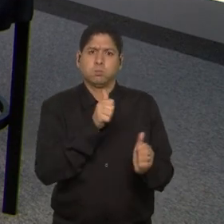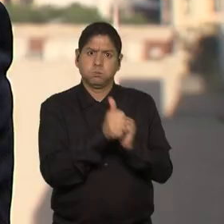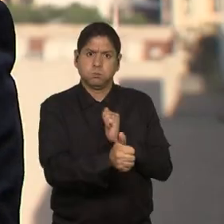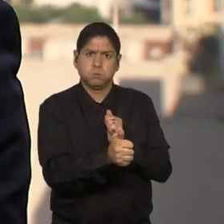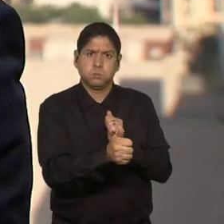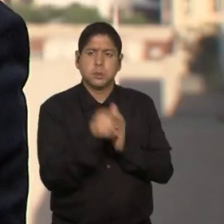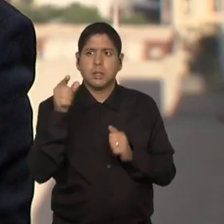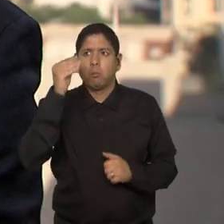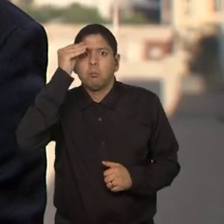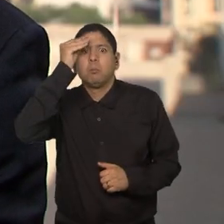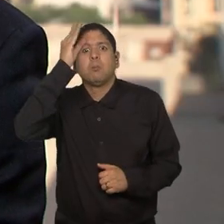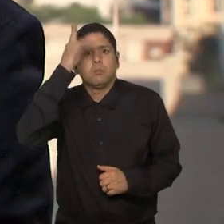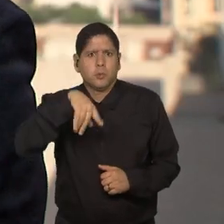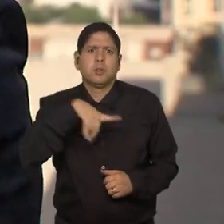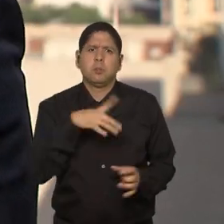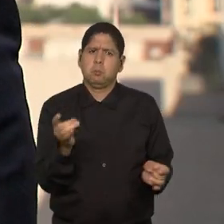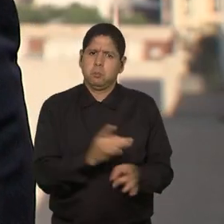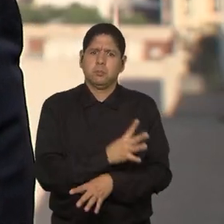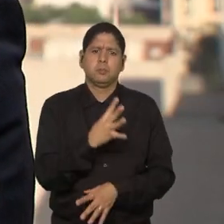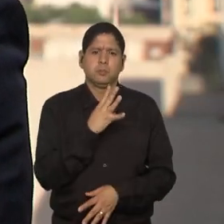o conhecimento nós já temos.